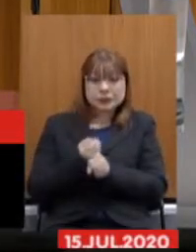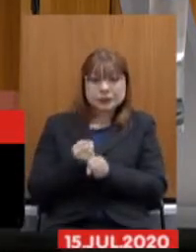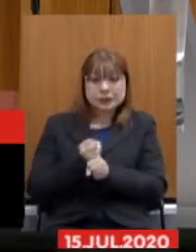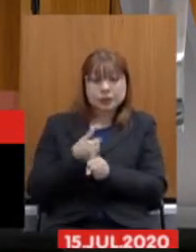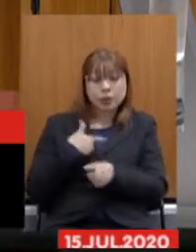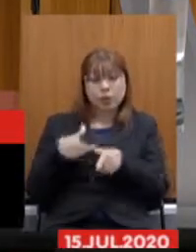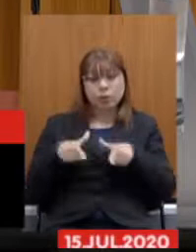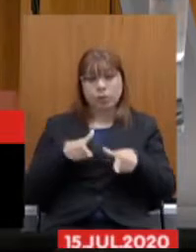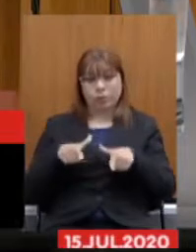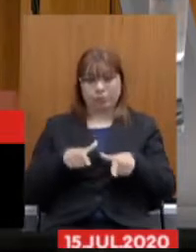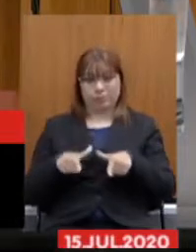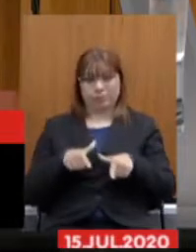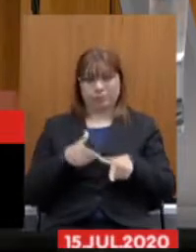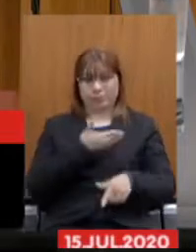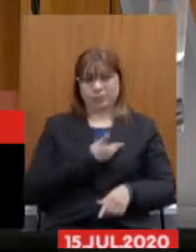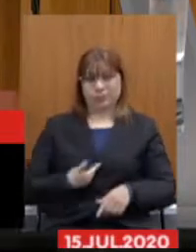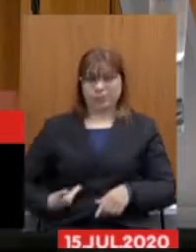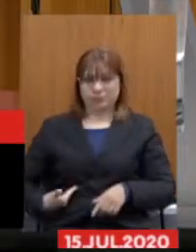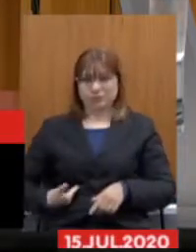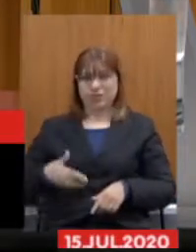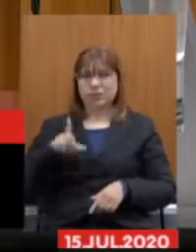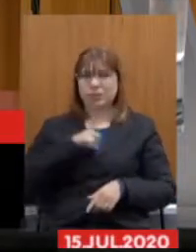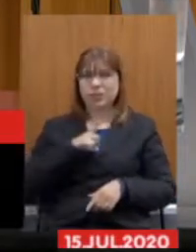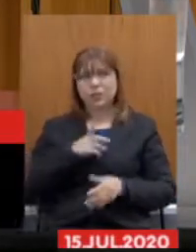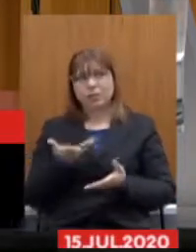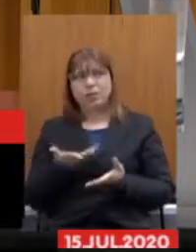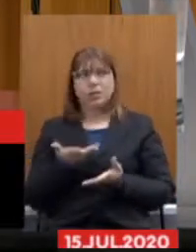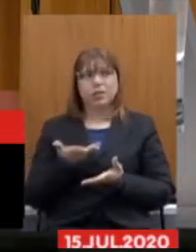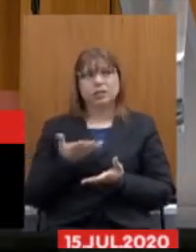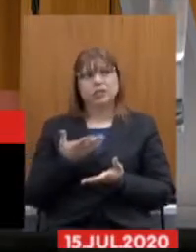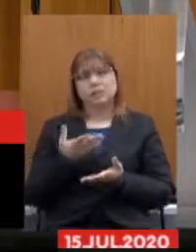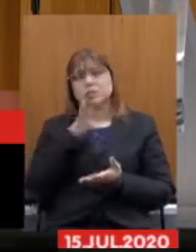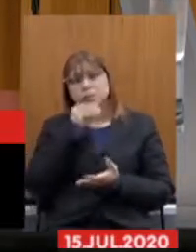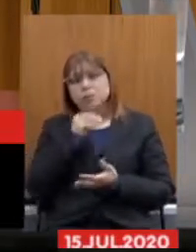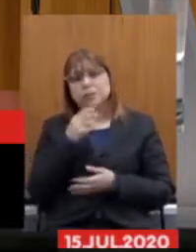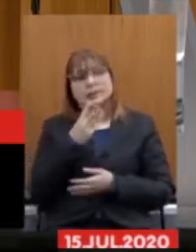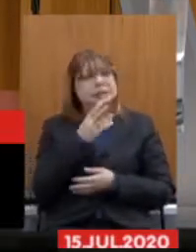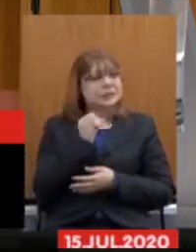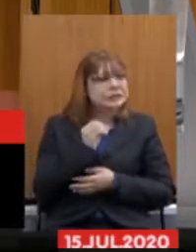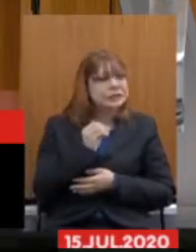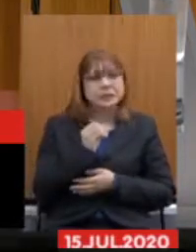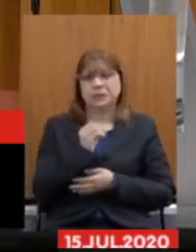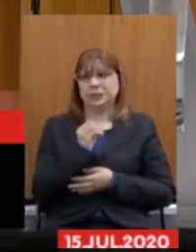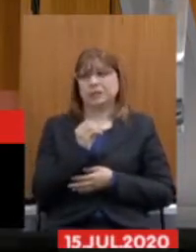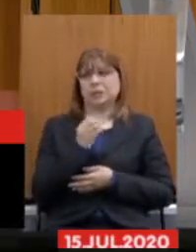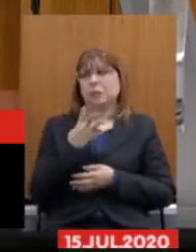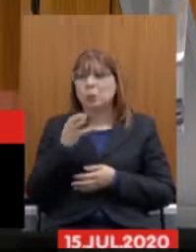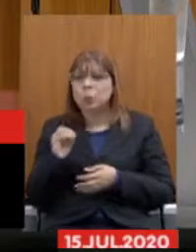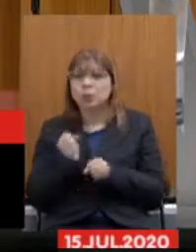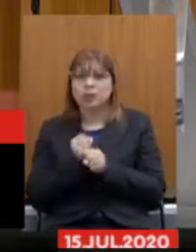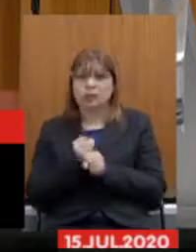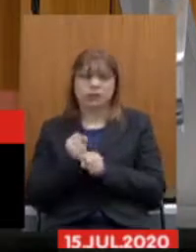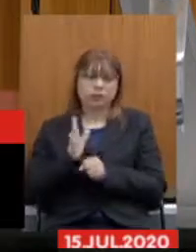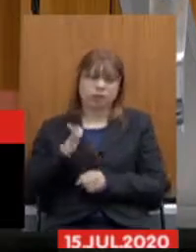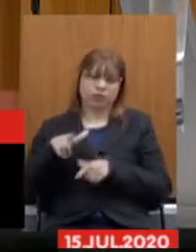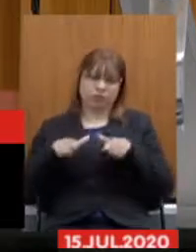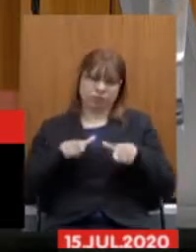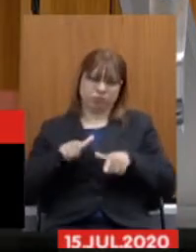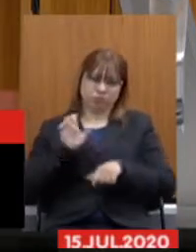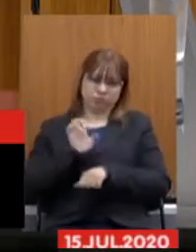servidores que contribuem há 30 40 anos no estado muitos